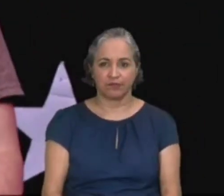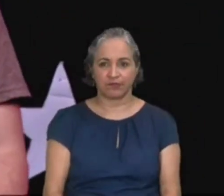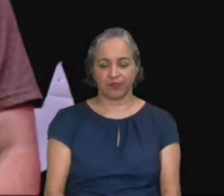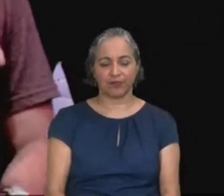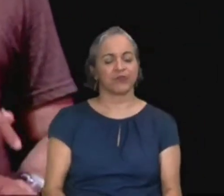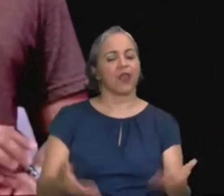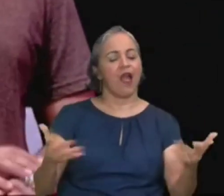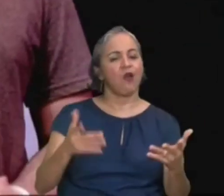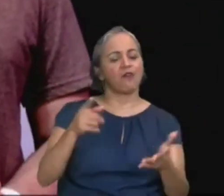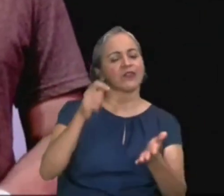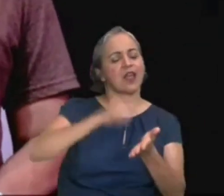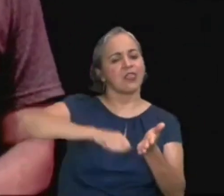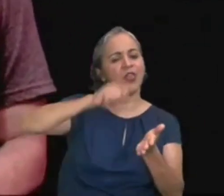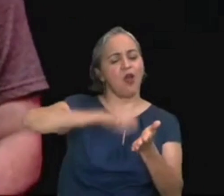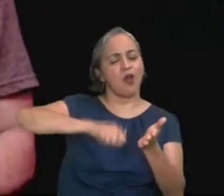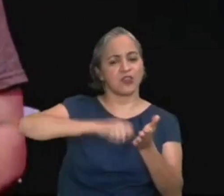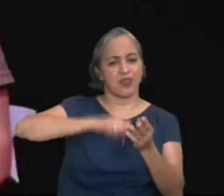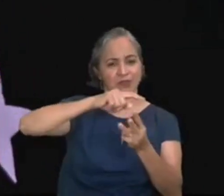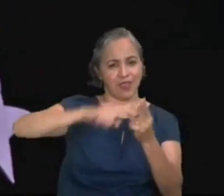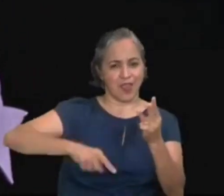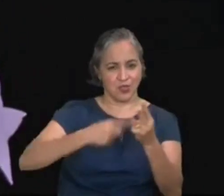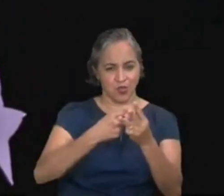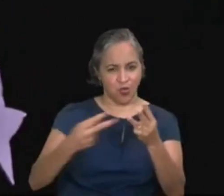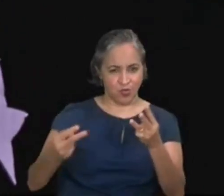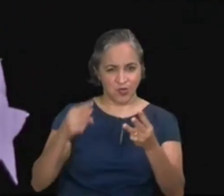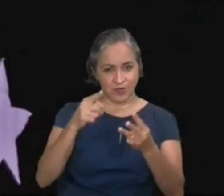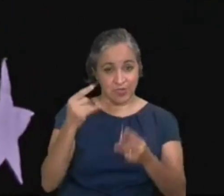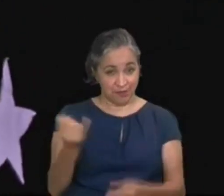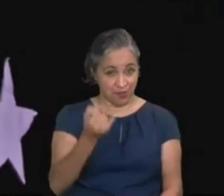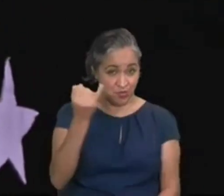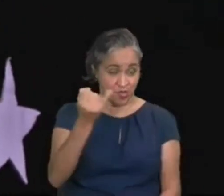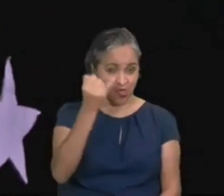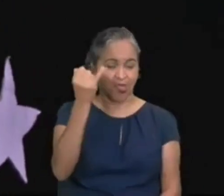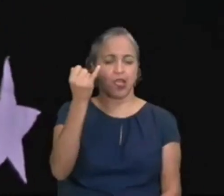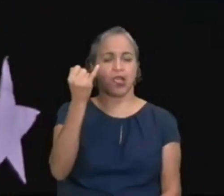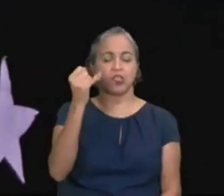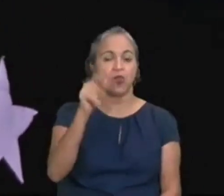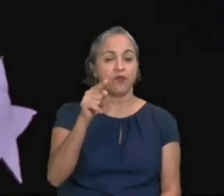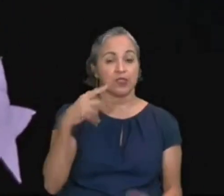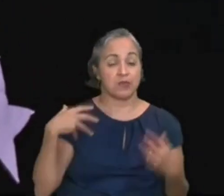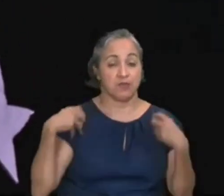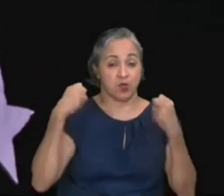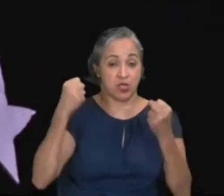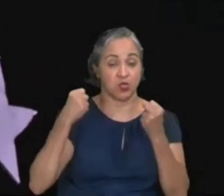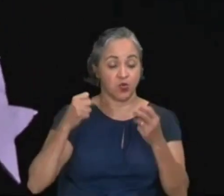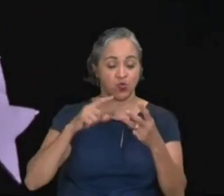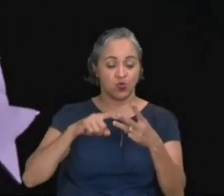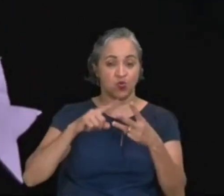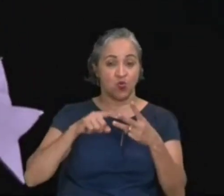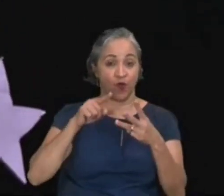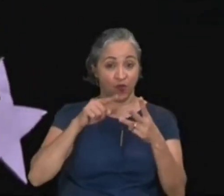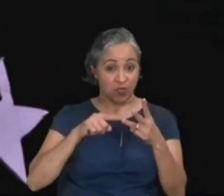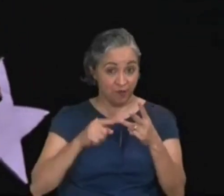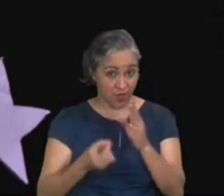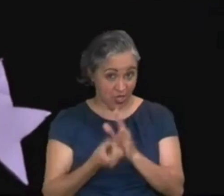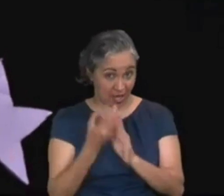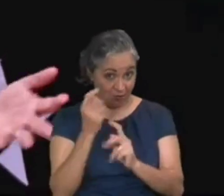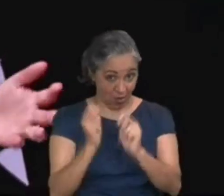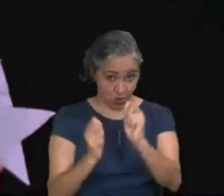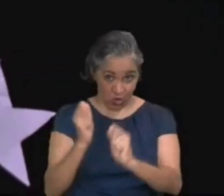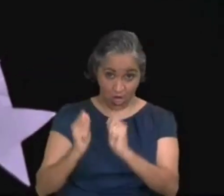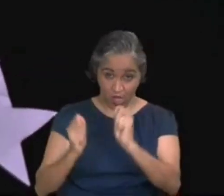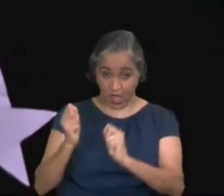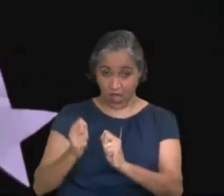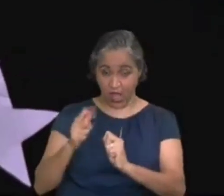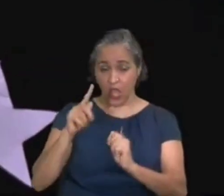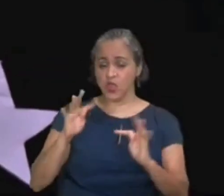Agora anote essas três coisas aí. Você é importante, você é poderoso, você foi criado para dominar. É